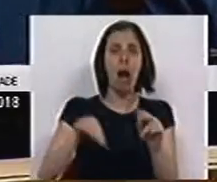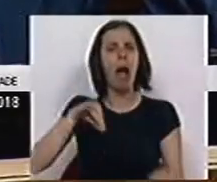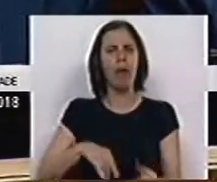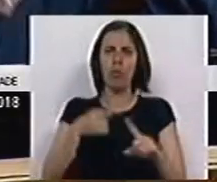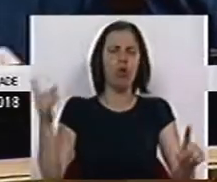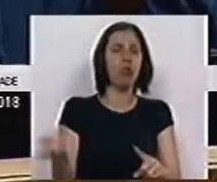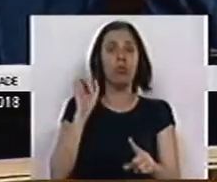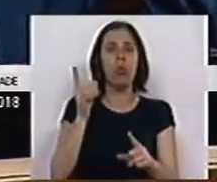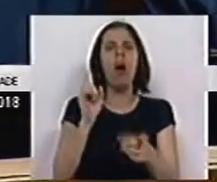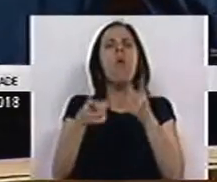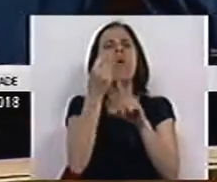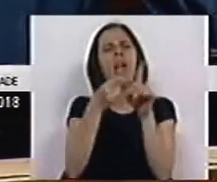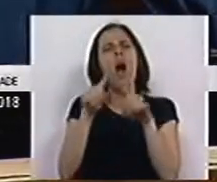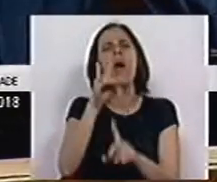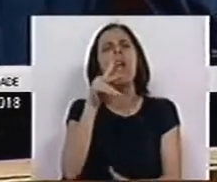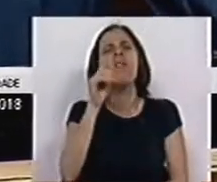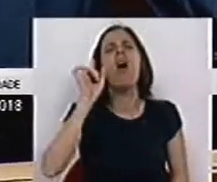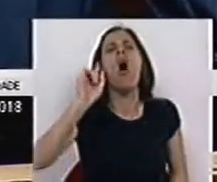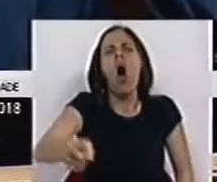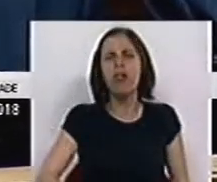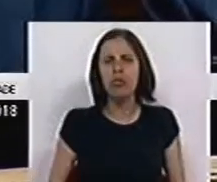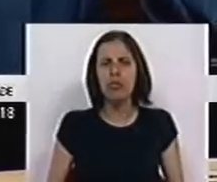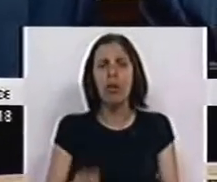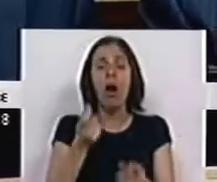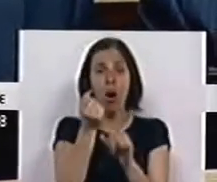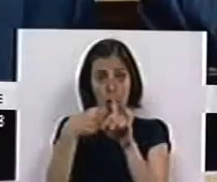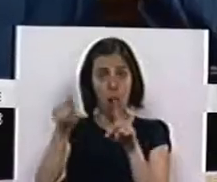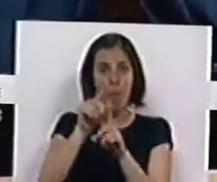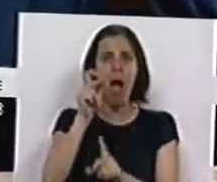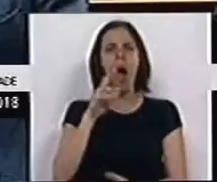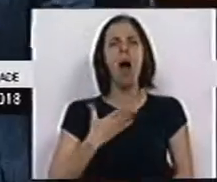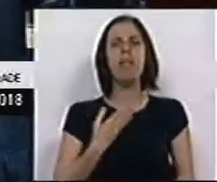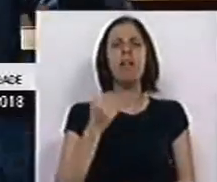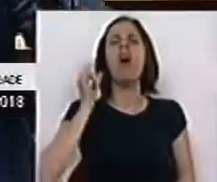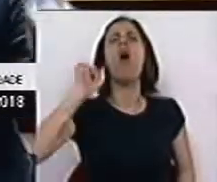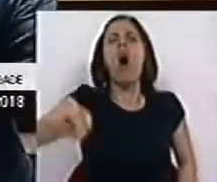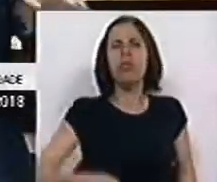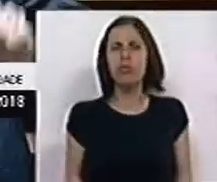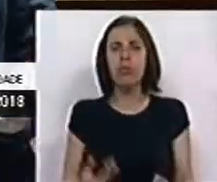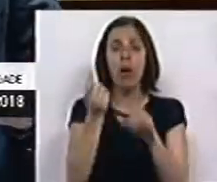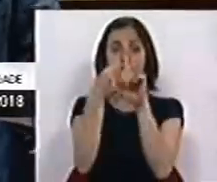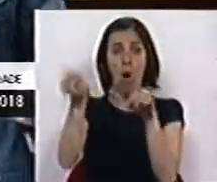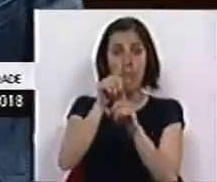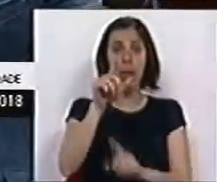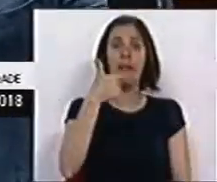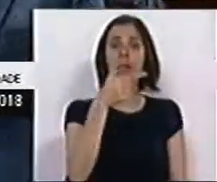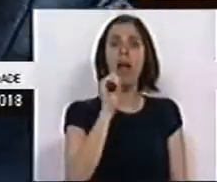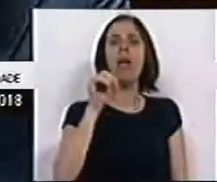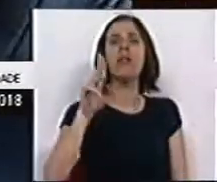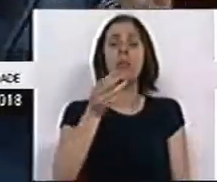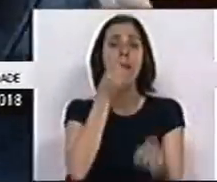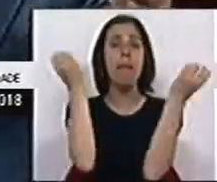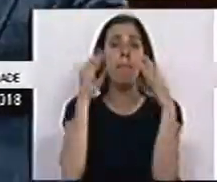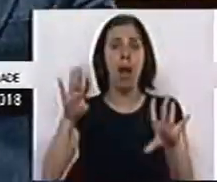rendimentos. E o é o aumento do IVA, Sr. Deputado? O que é o aumento da ADSE? O que é o aumento da TSE? É